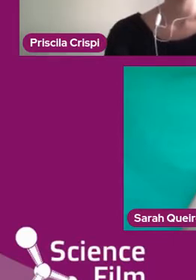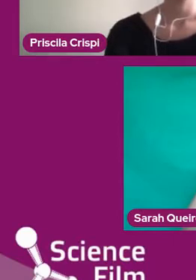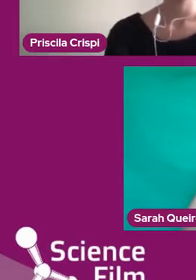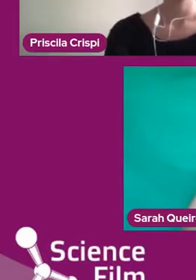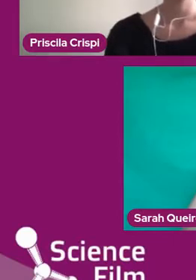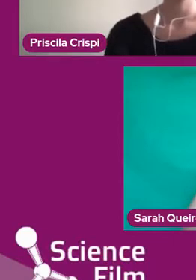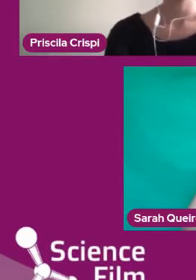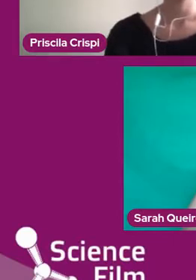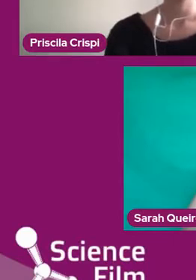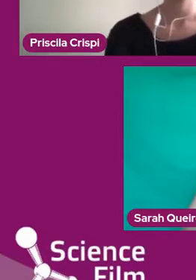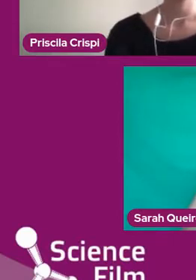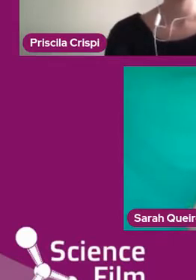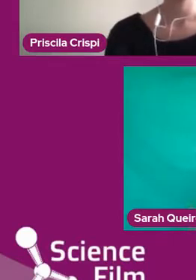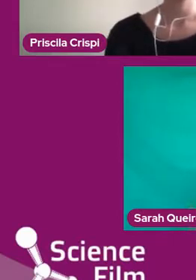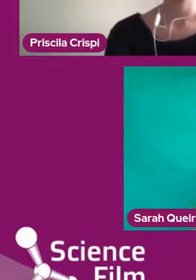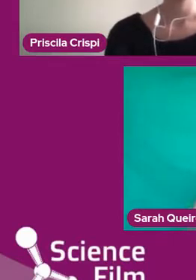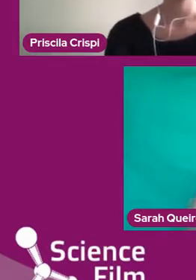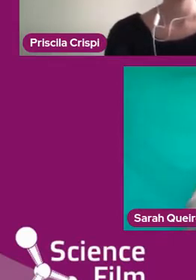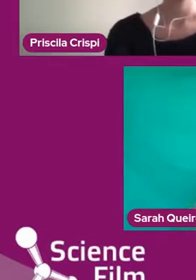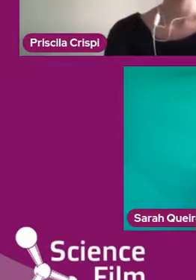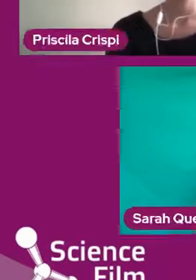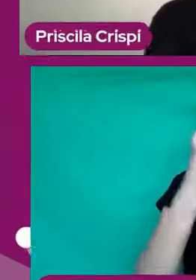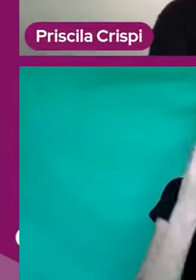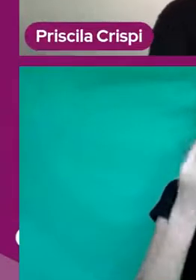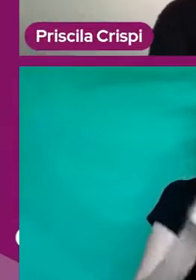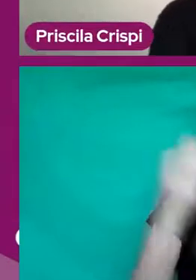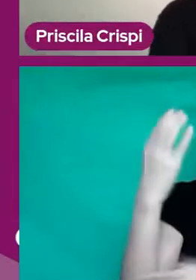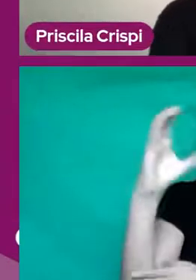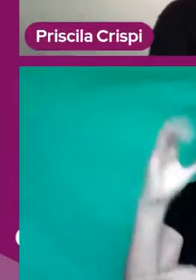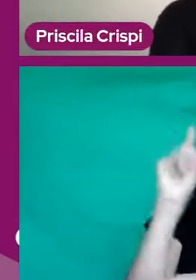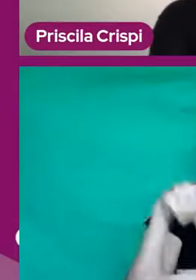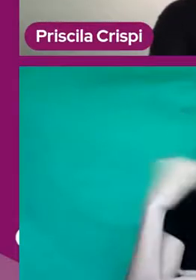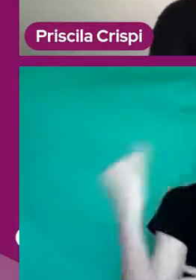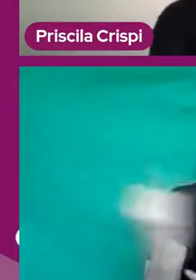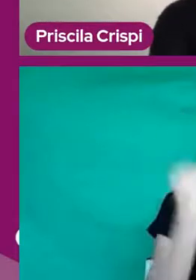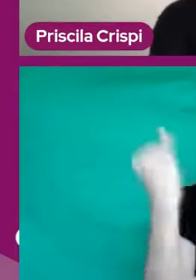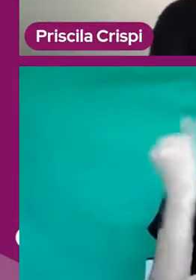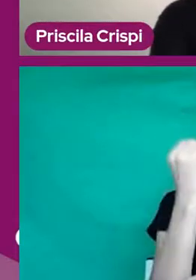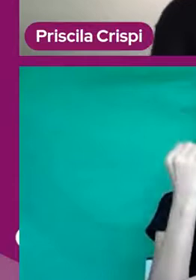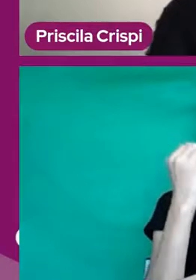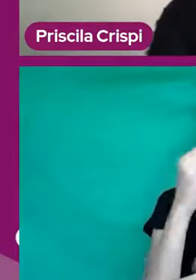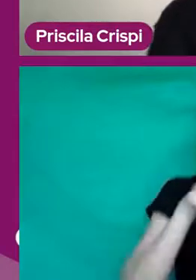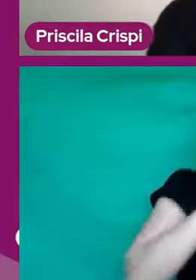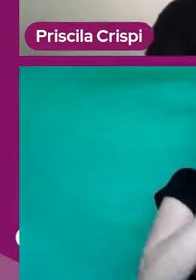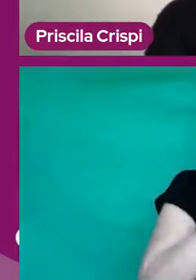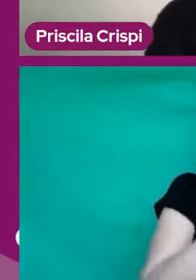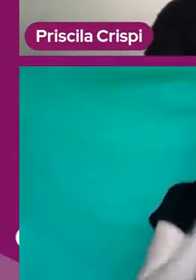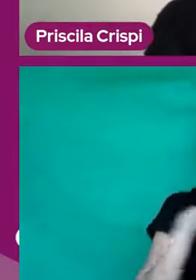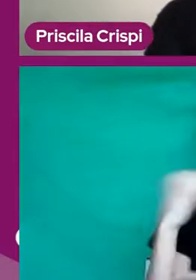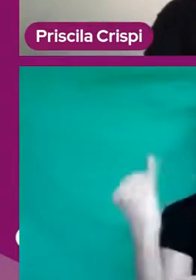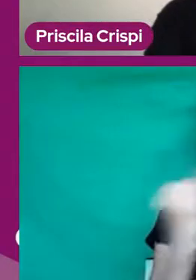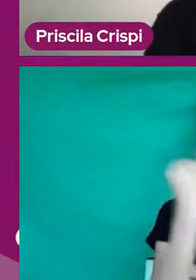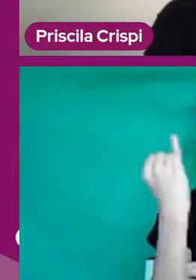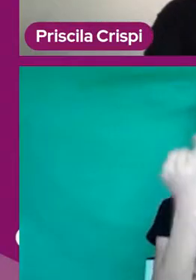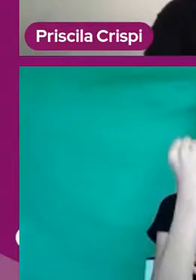depende da ciência, o quanto a gente depende da pesquisa e o quanto a gente